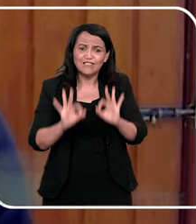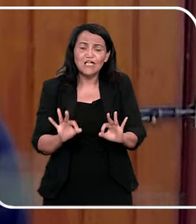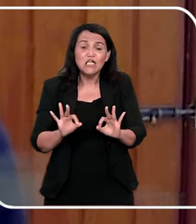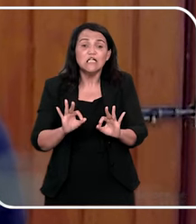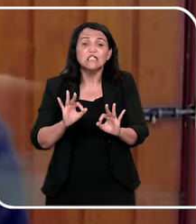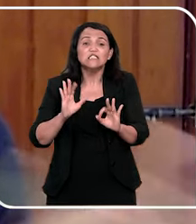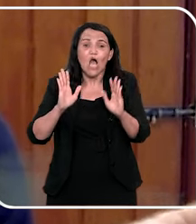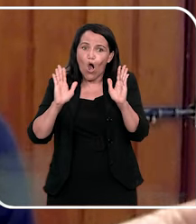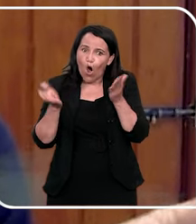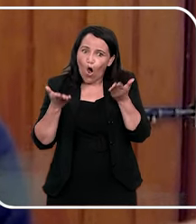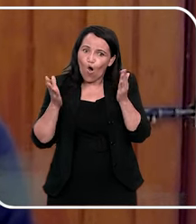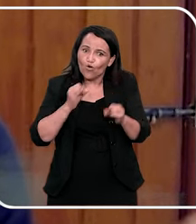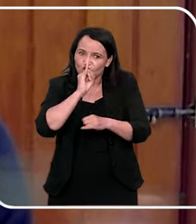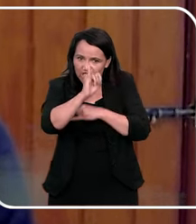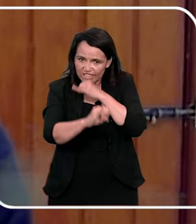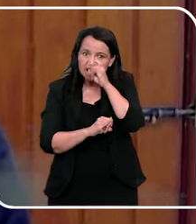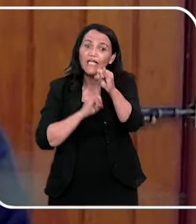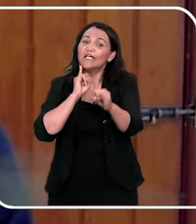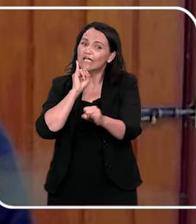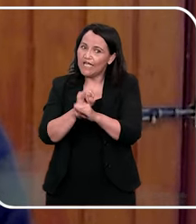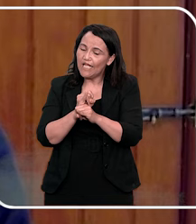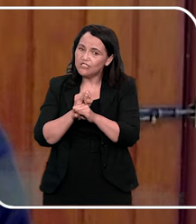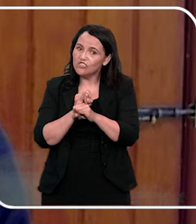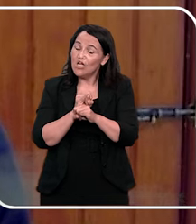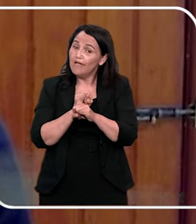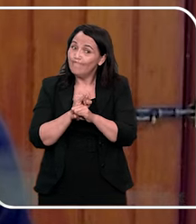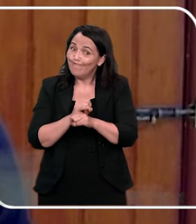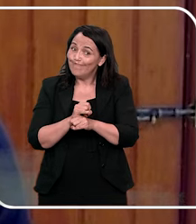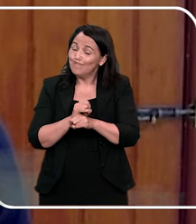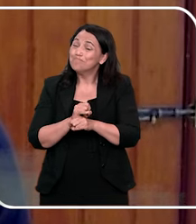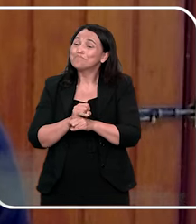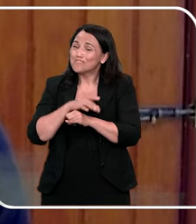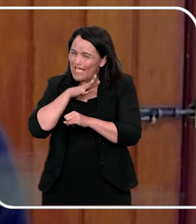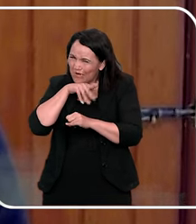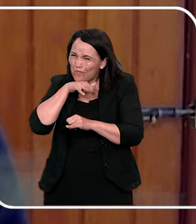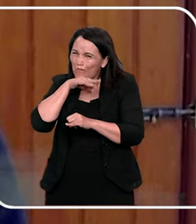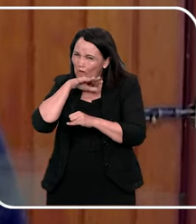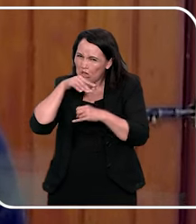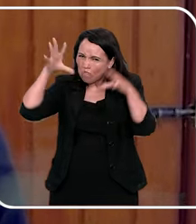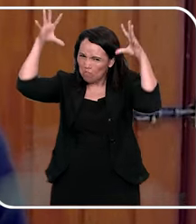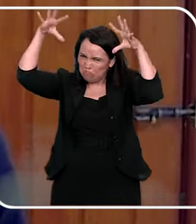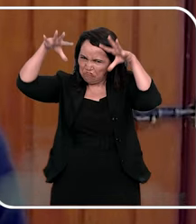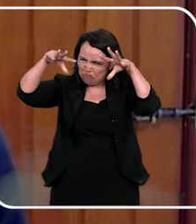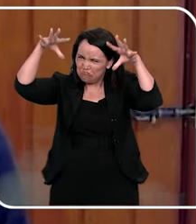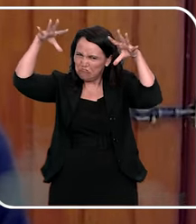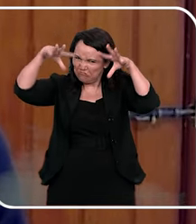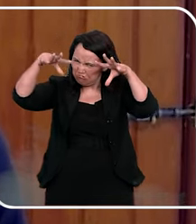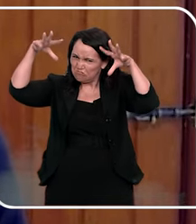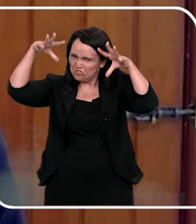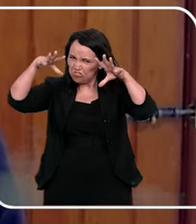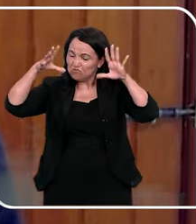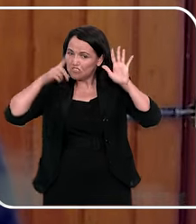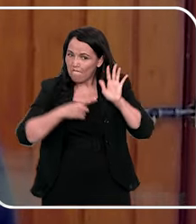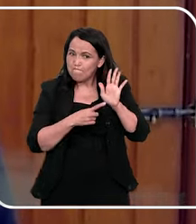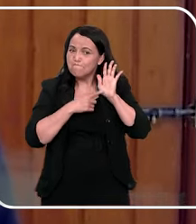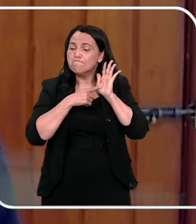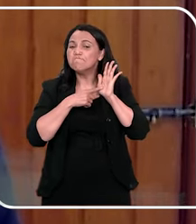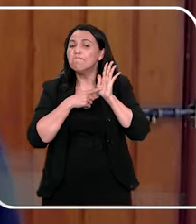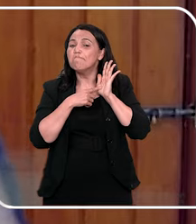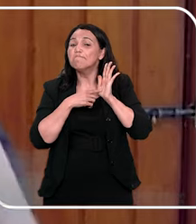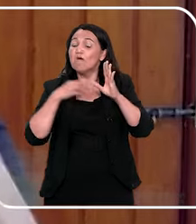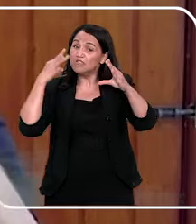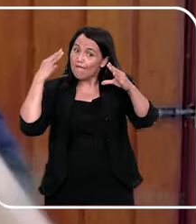hoje a internet tomou proporção muito maior do um simples chuveiro no clube, você posta ali, eu vejo às vezes até familiares postando